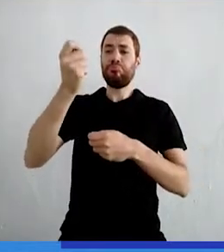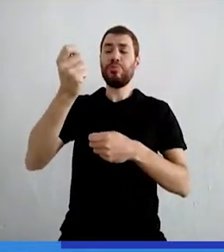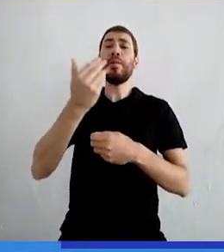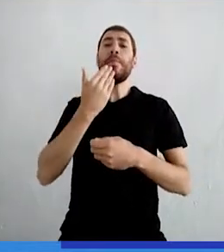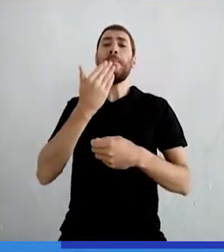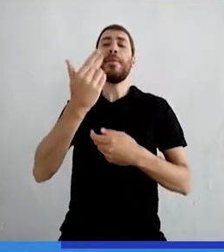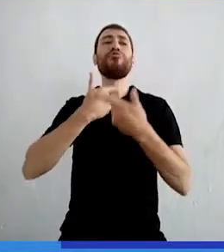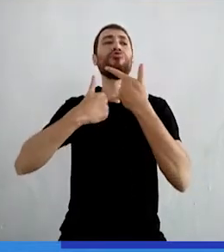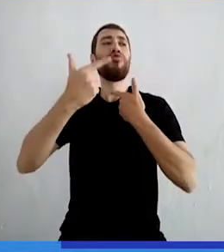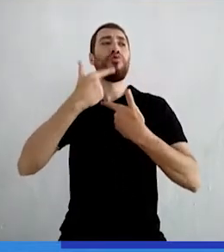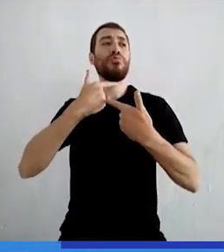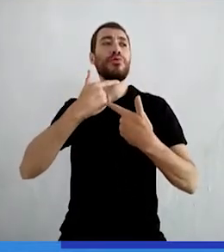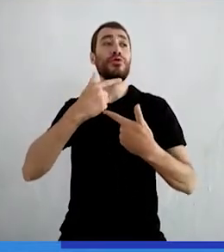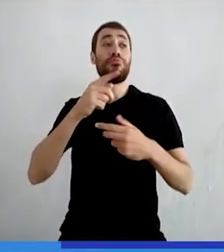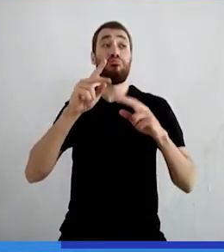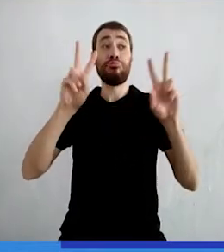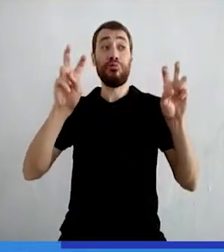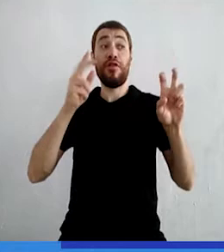que quisesse Dizendo